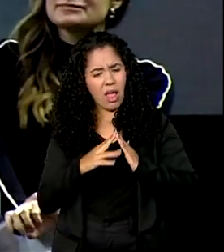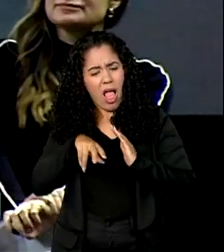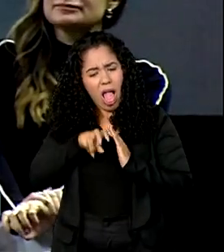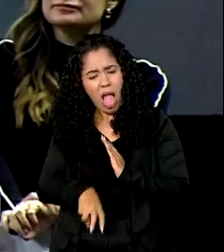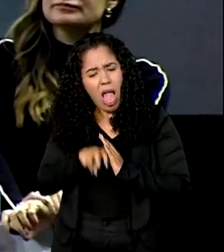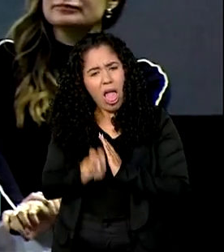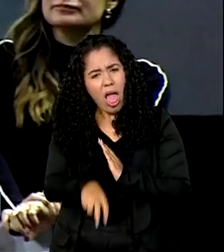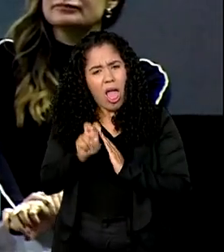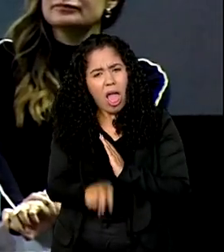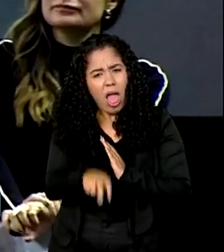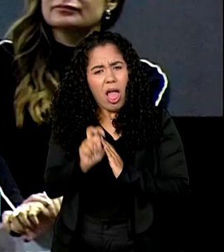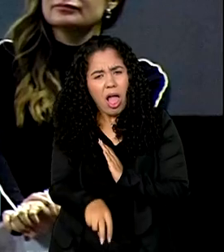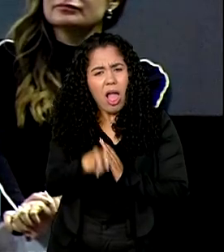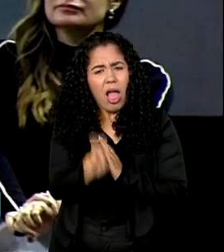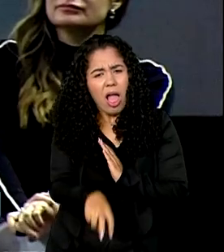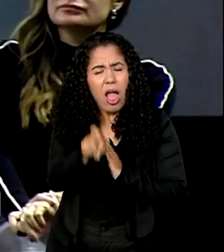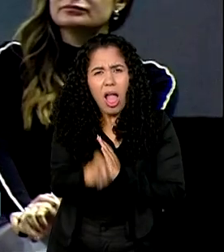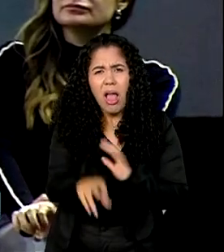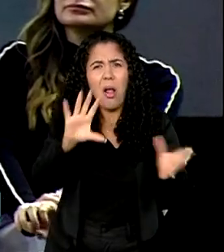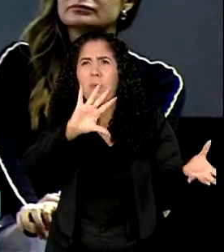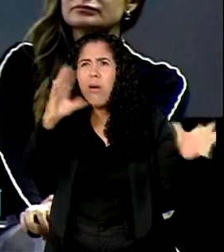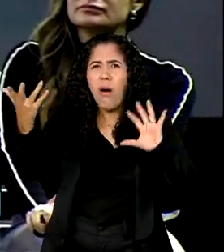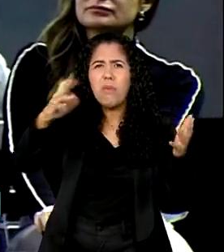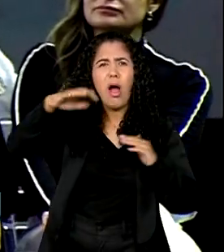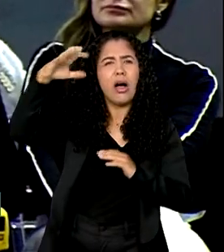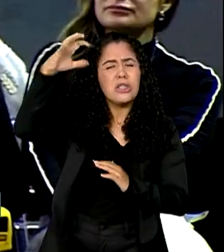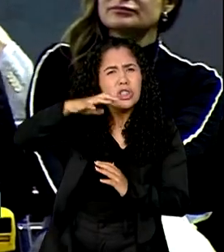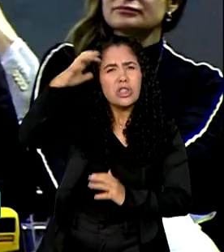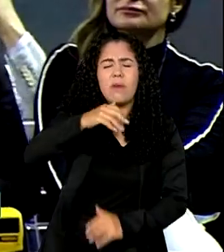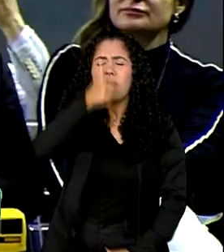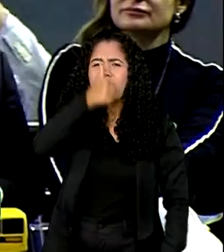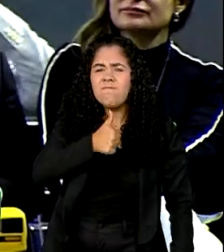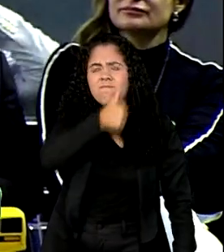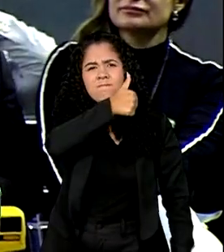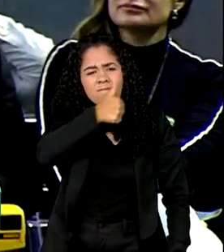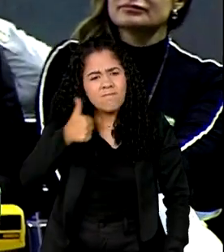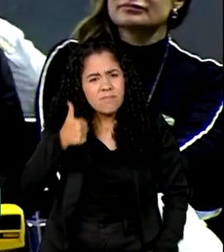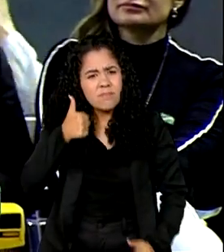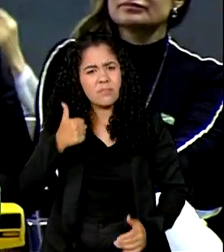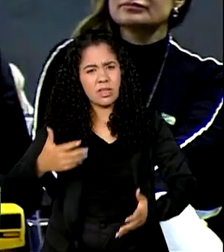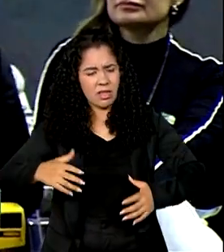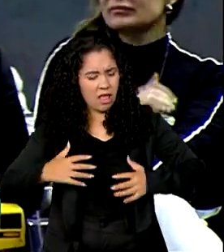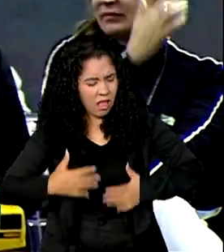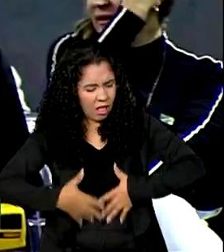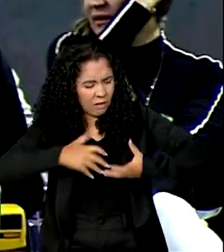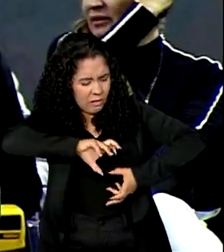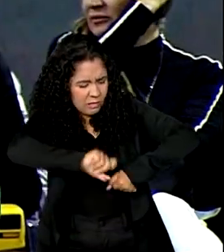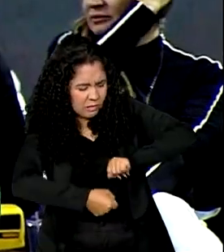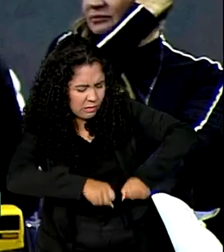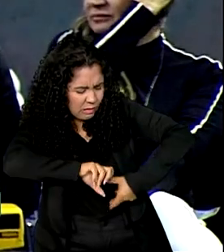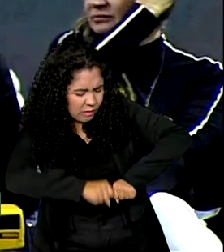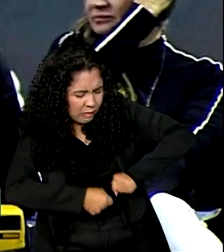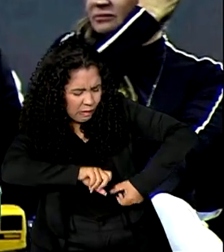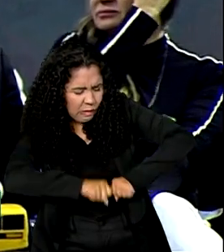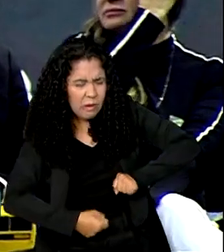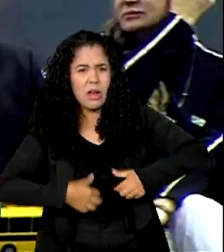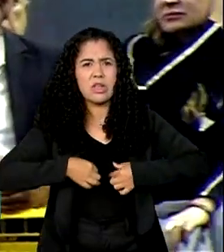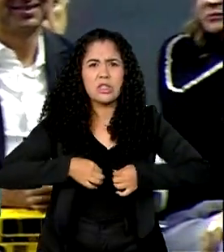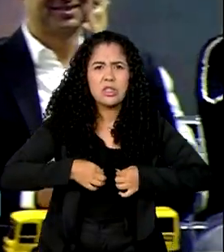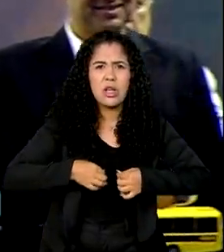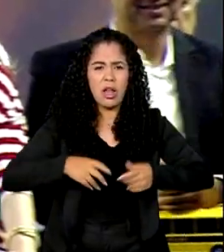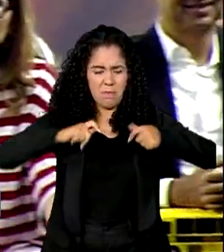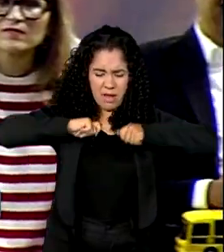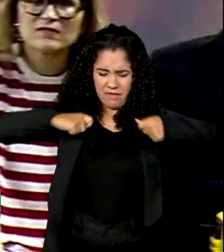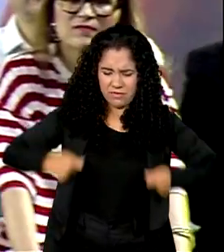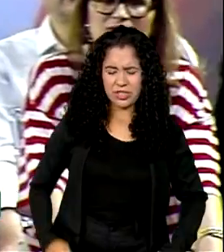andar 15 quilômetros com chuva, tendo que embruirar a roupa da escola no papel plástico para poder